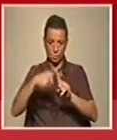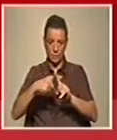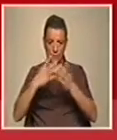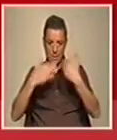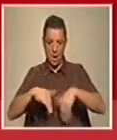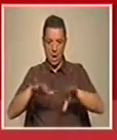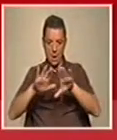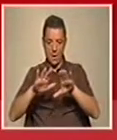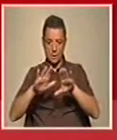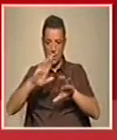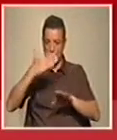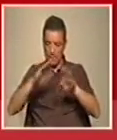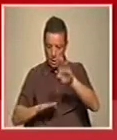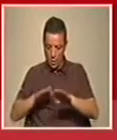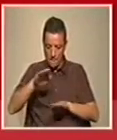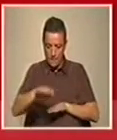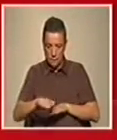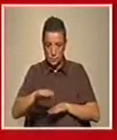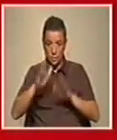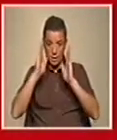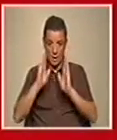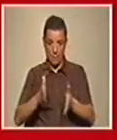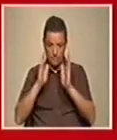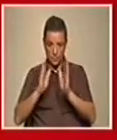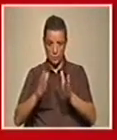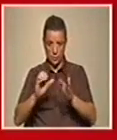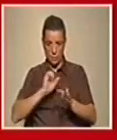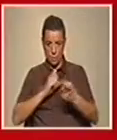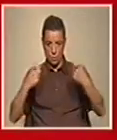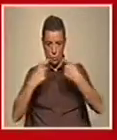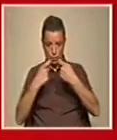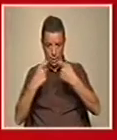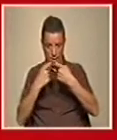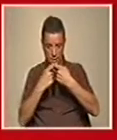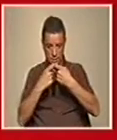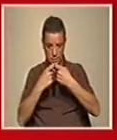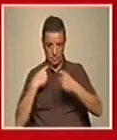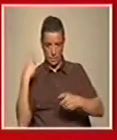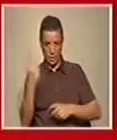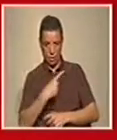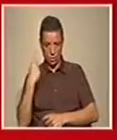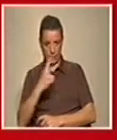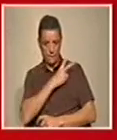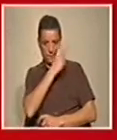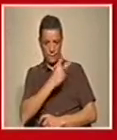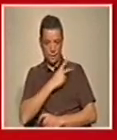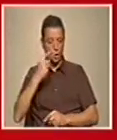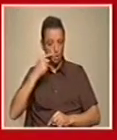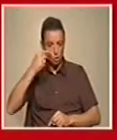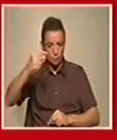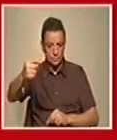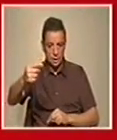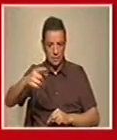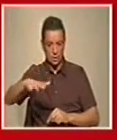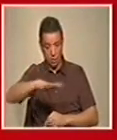Mas isto é o primeiro passo, porque o que é necessário é que os meus colegas, os nossos colegas das faculdades, os especialistas que